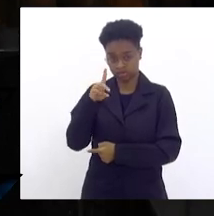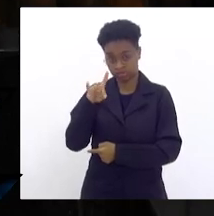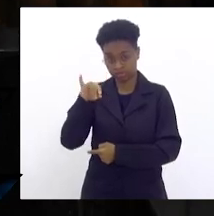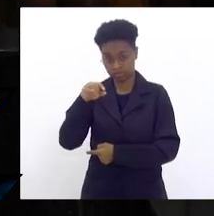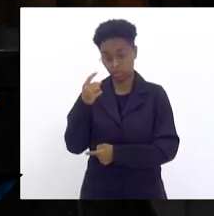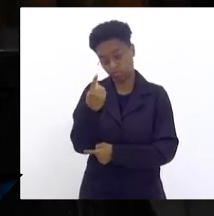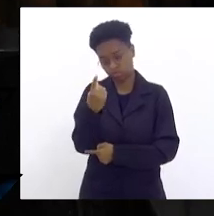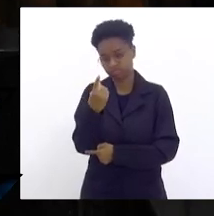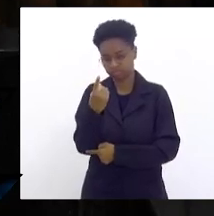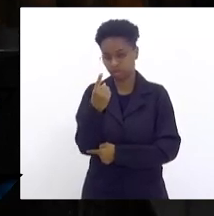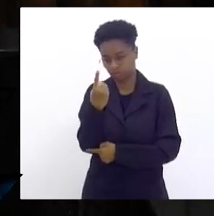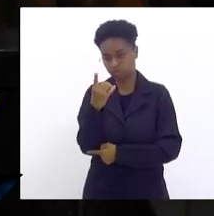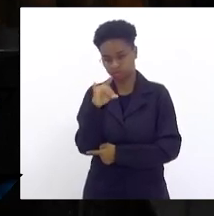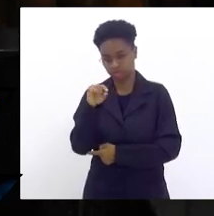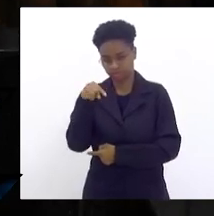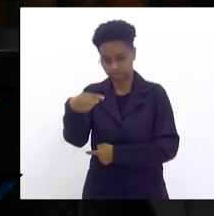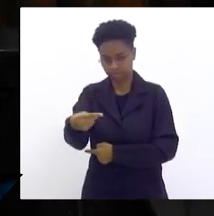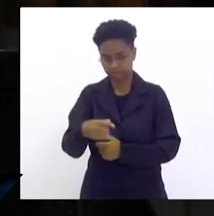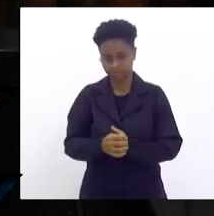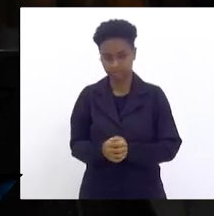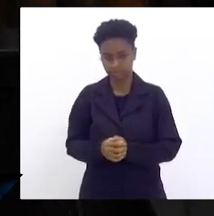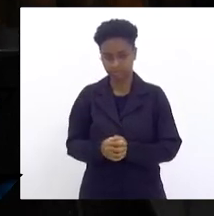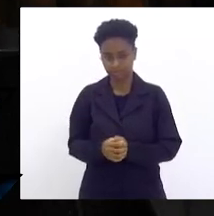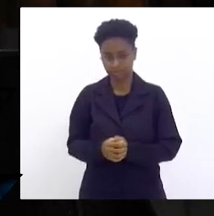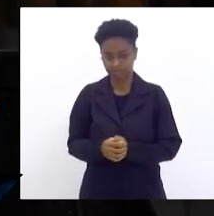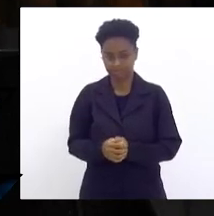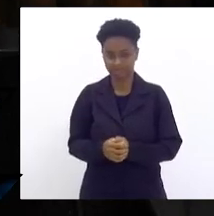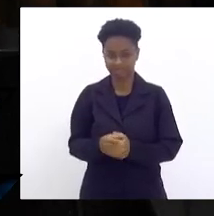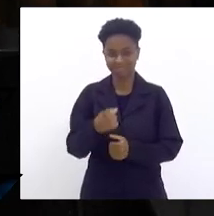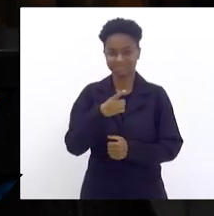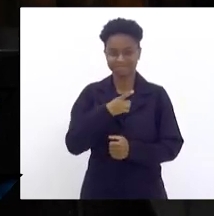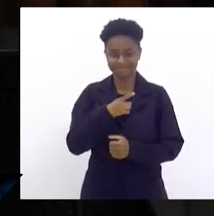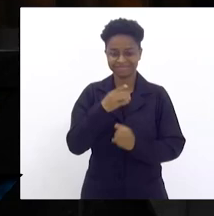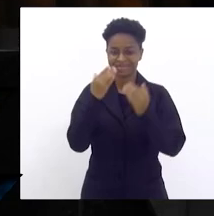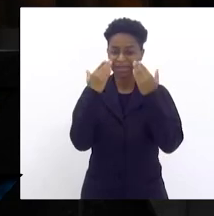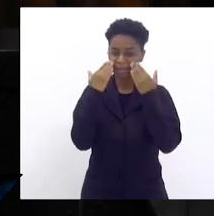aliás, um dia depois, teve a apresentação